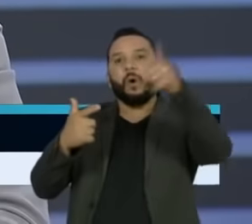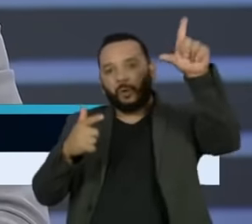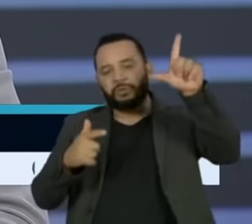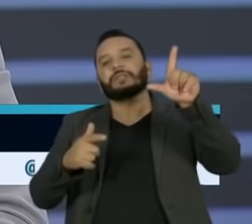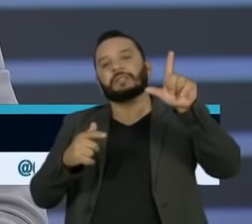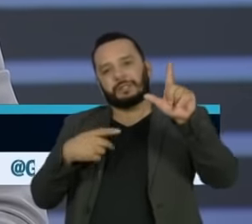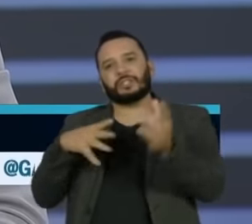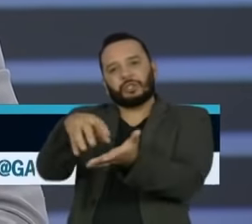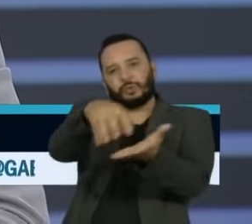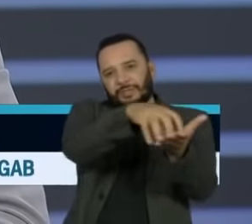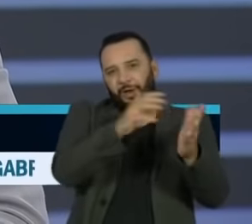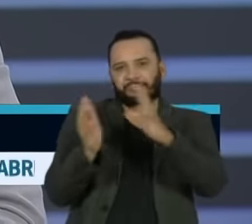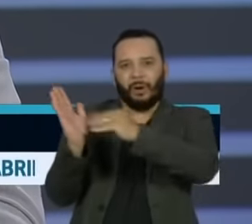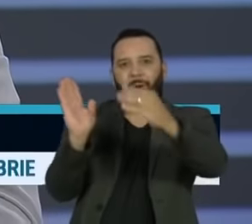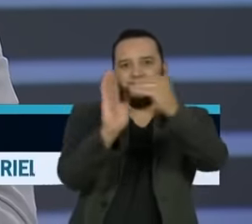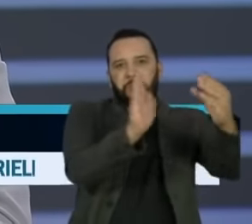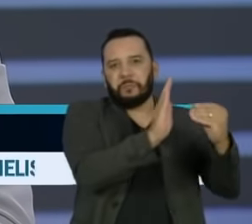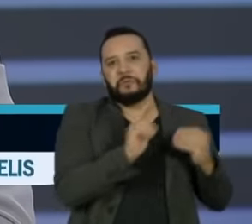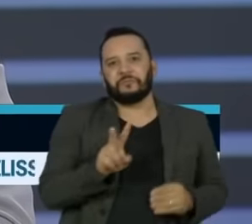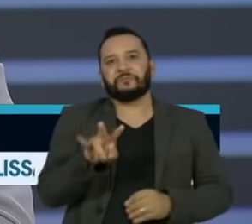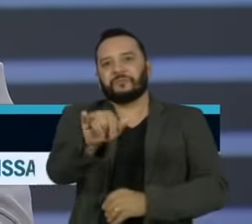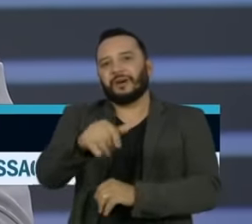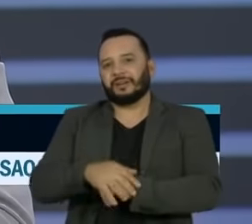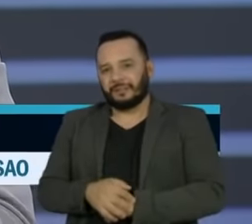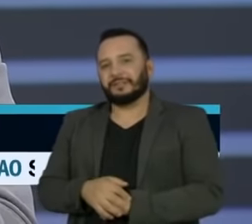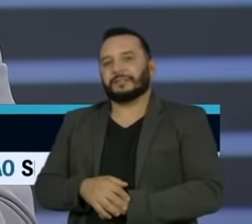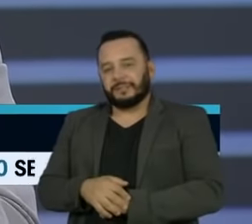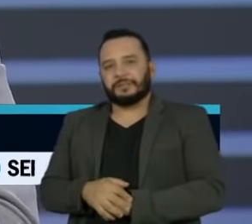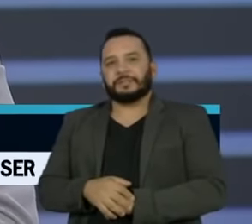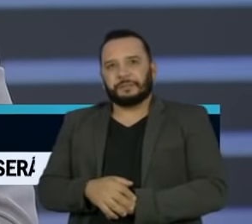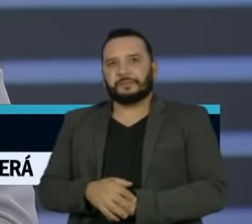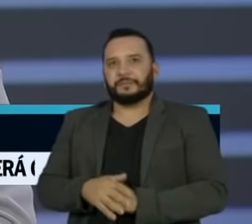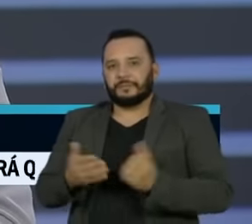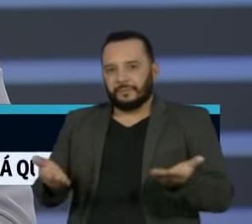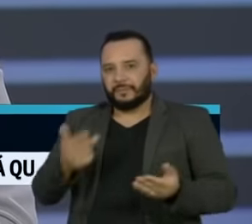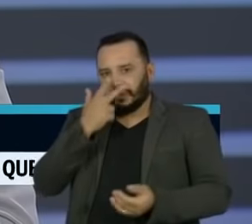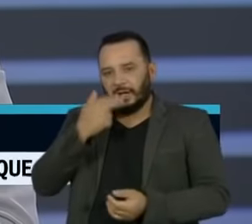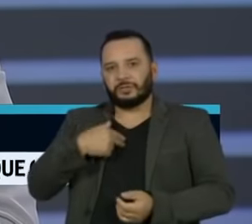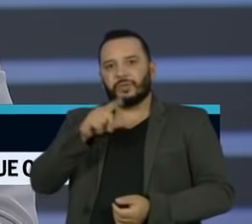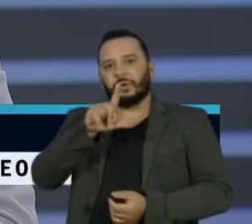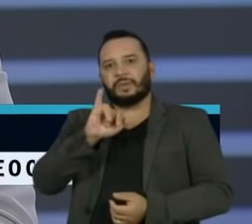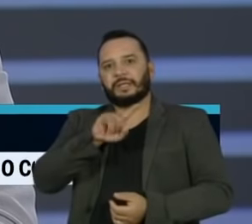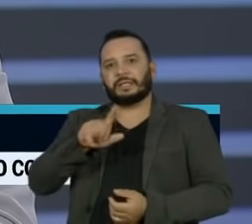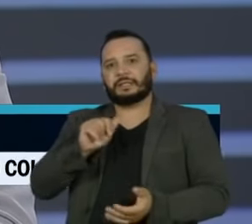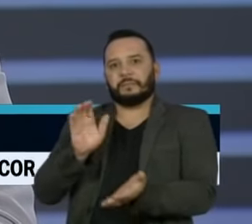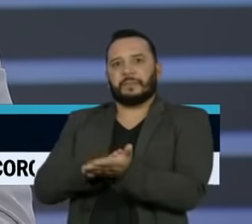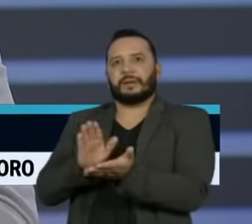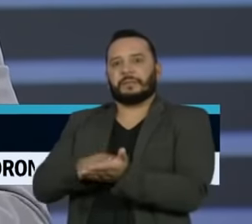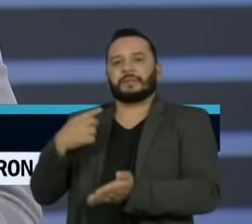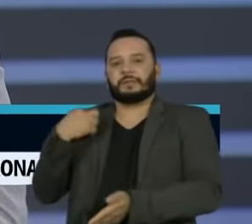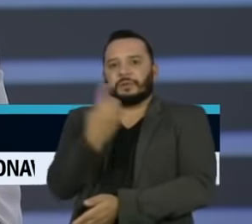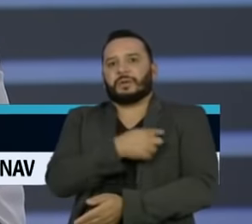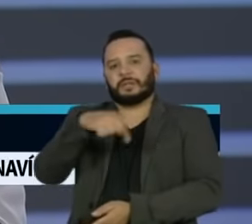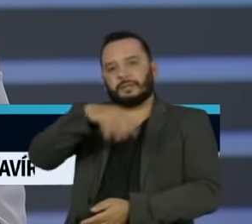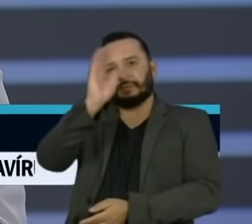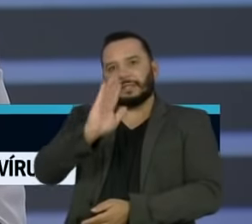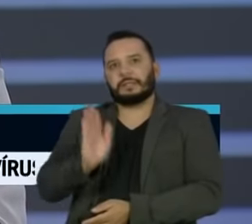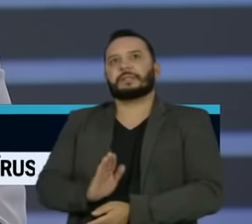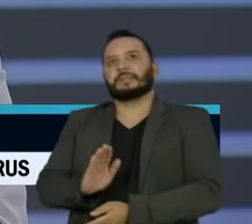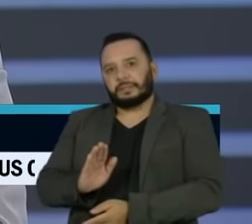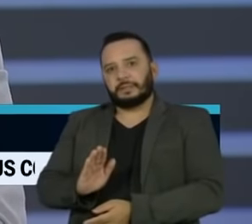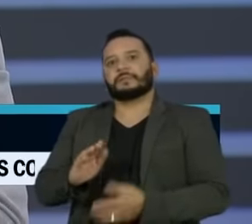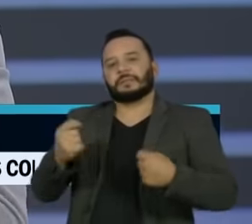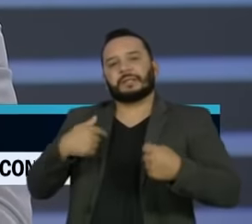apresentaram uma série de medidas. Enfim, então eu acho que Luísa Trajano está de parabéns e nós, brasileiros, precisamos ficar